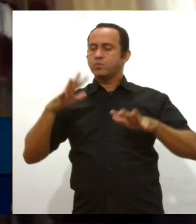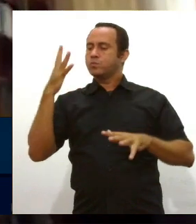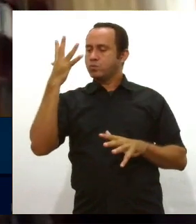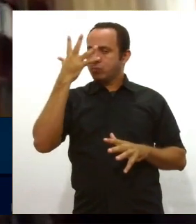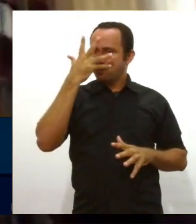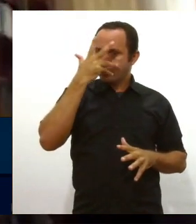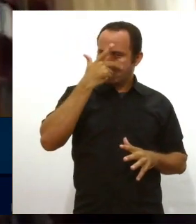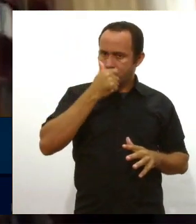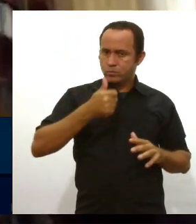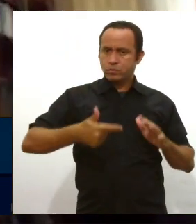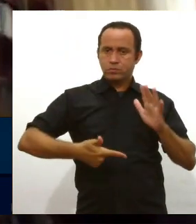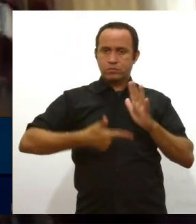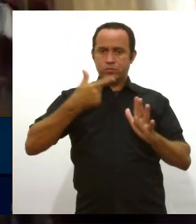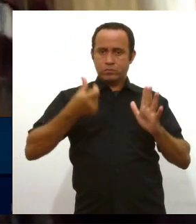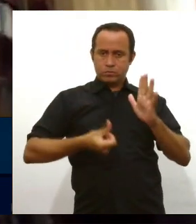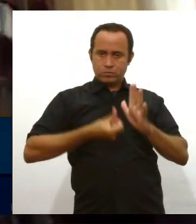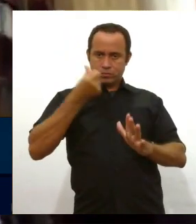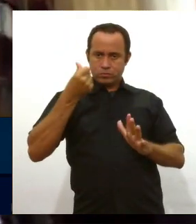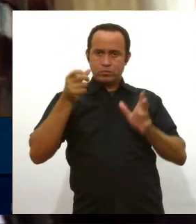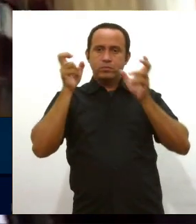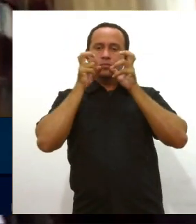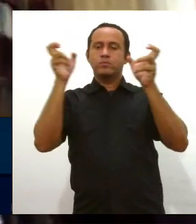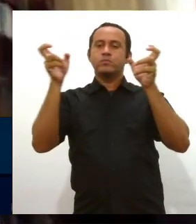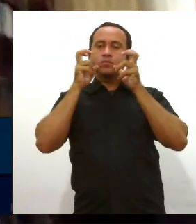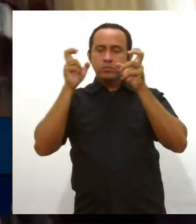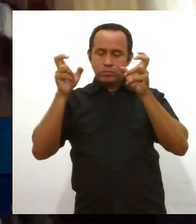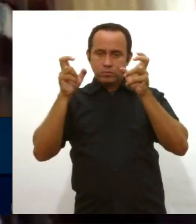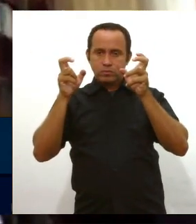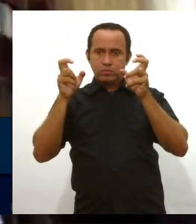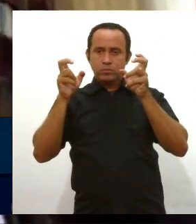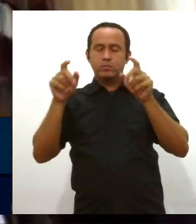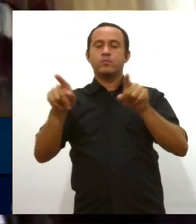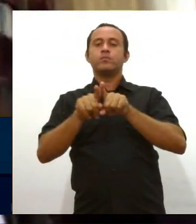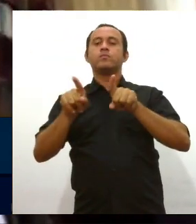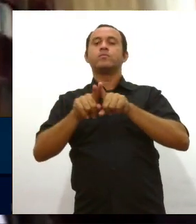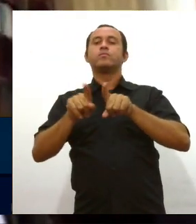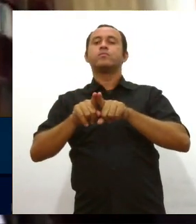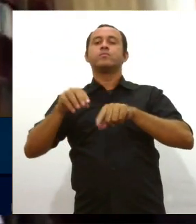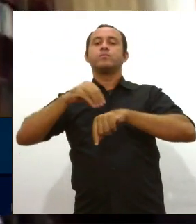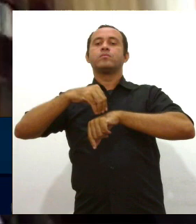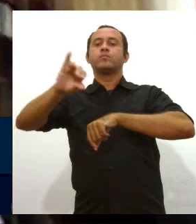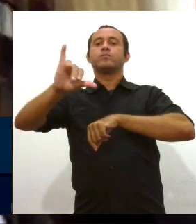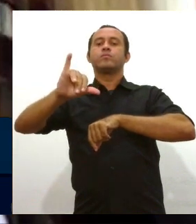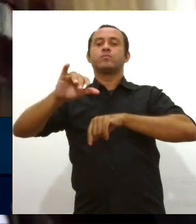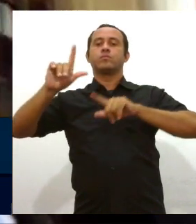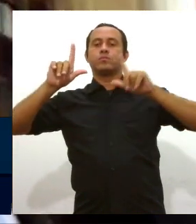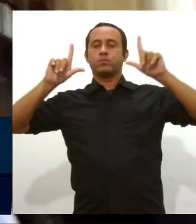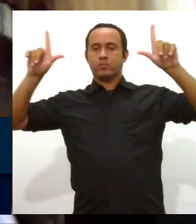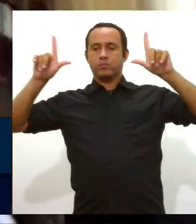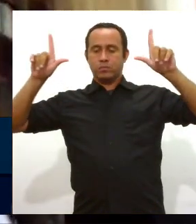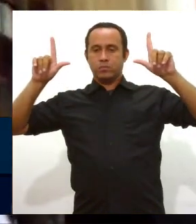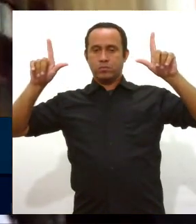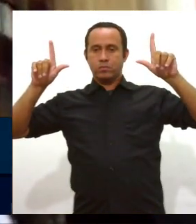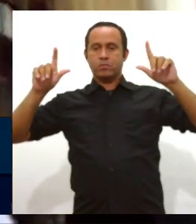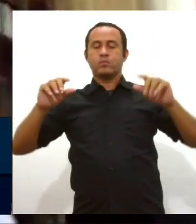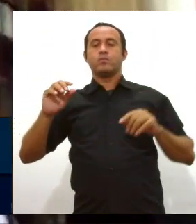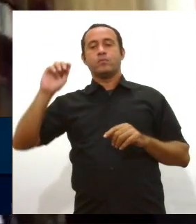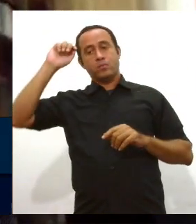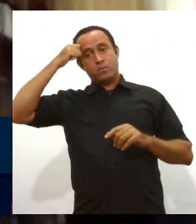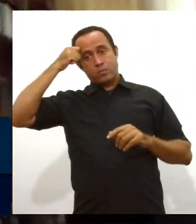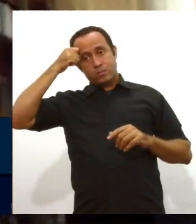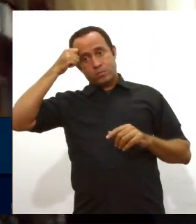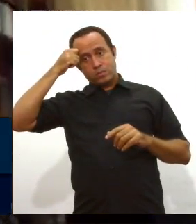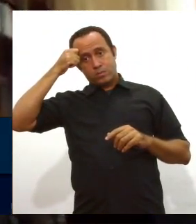26ª edição do Grito dos Excluídos e também do lançamento da campanha feita pelo Fórum de Entidades Negras de Sergipe.